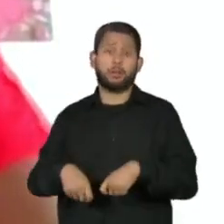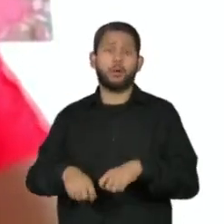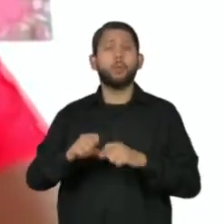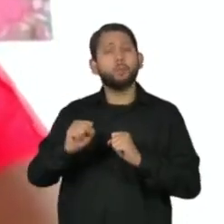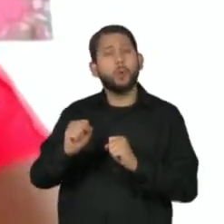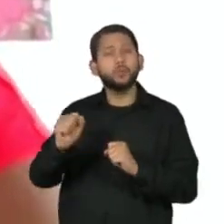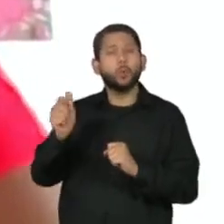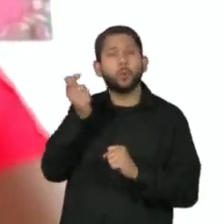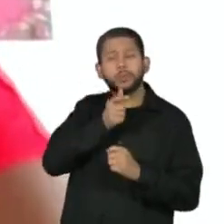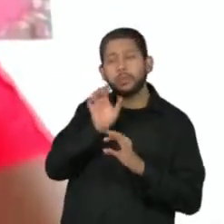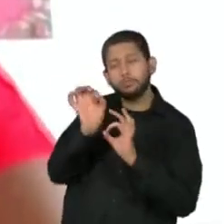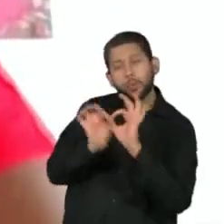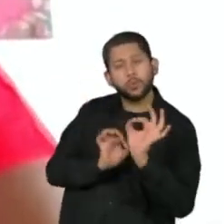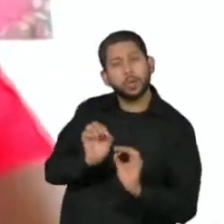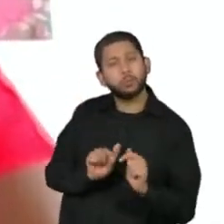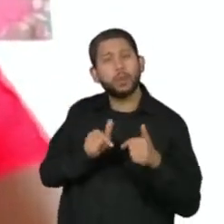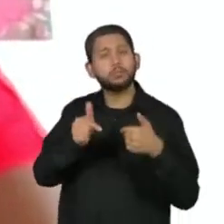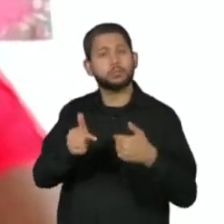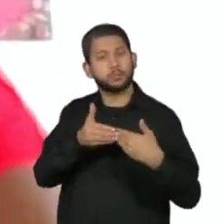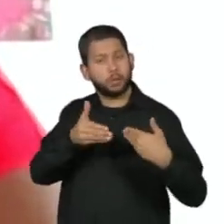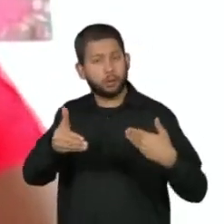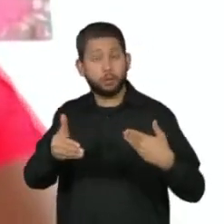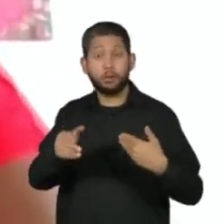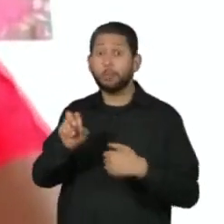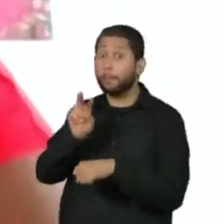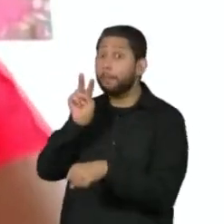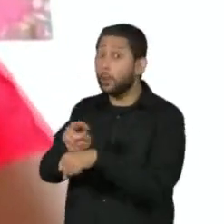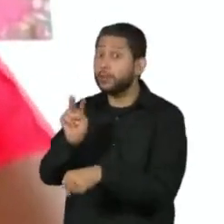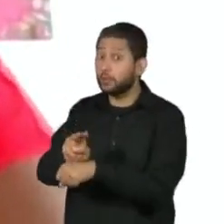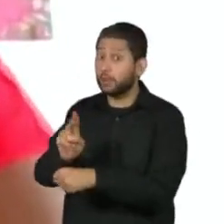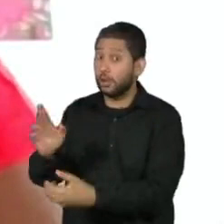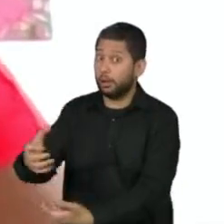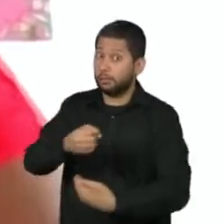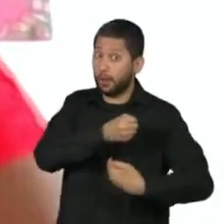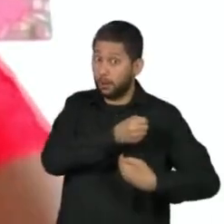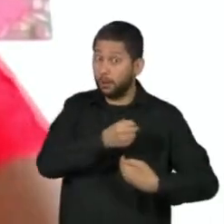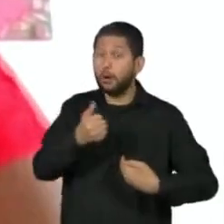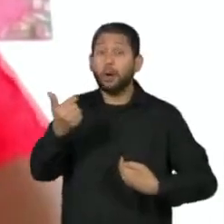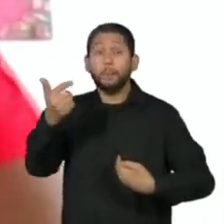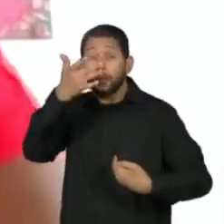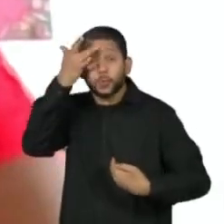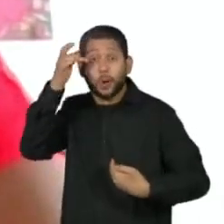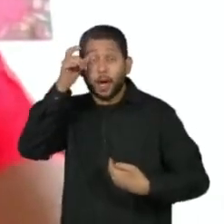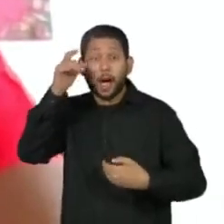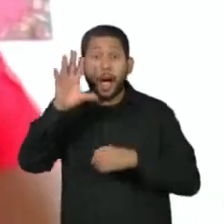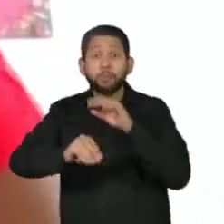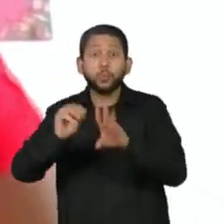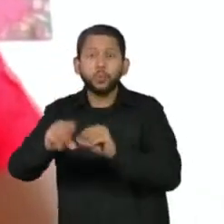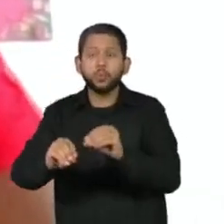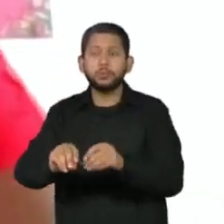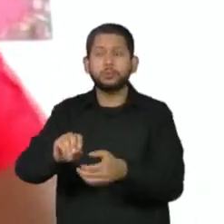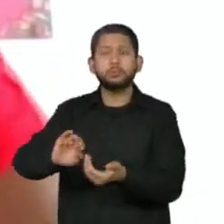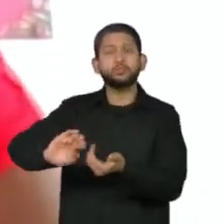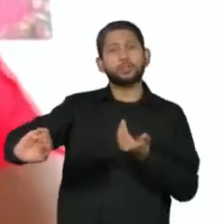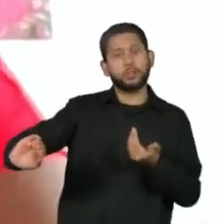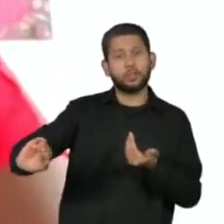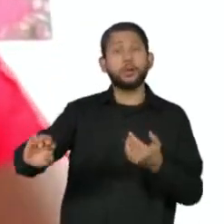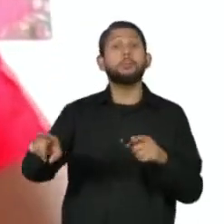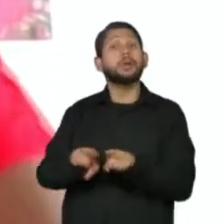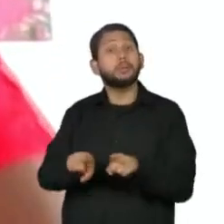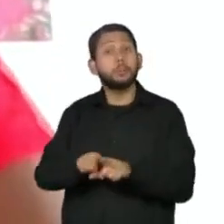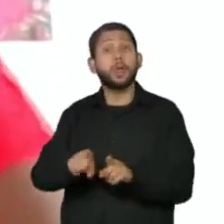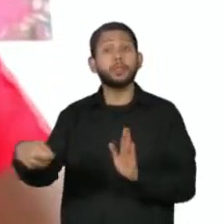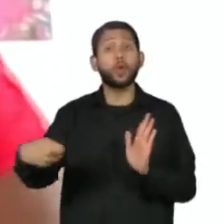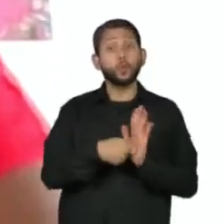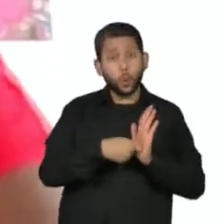desenvolvendo ações, tanto no sentido da proteção, para que o abuso não aconteça, mas também no encaminhamento das